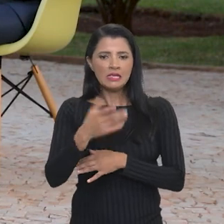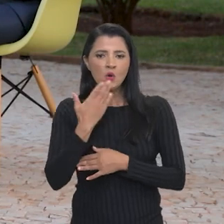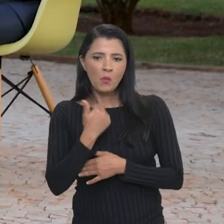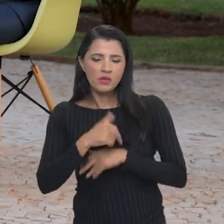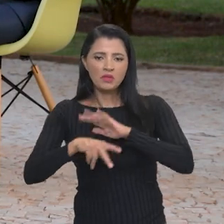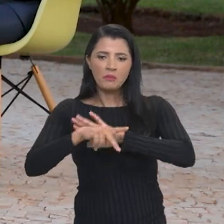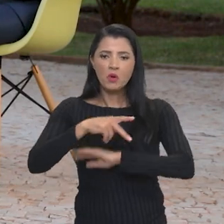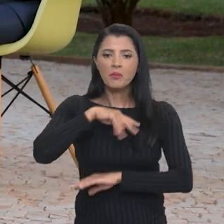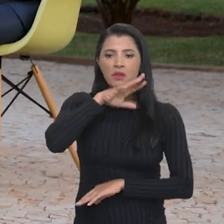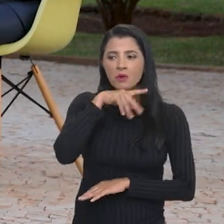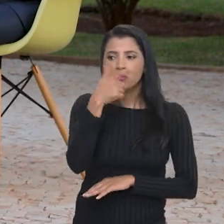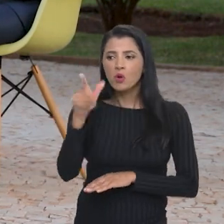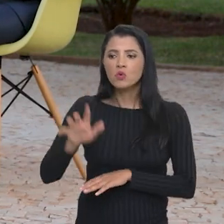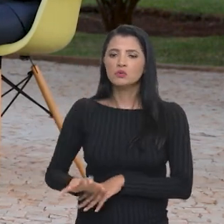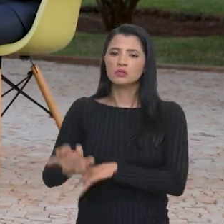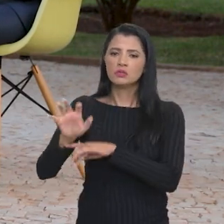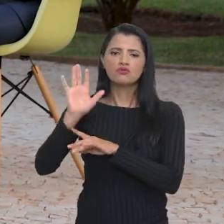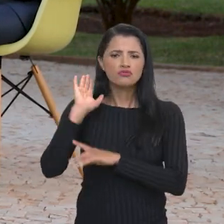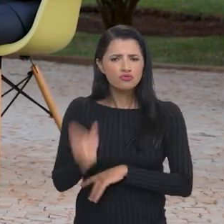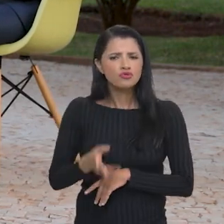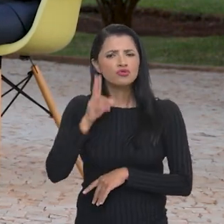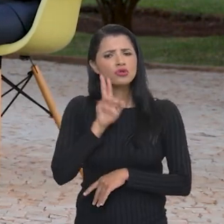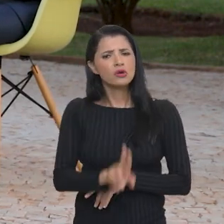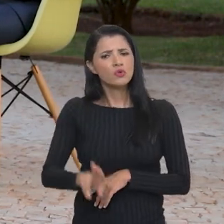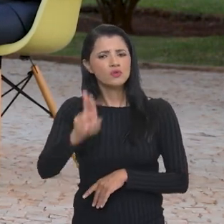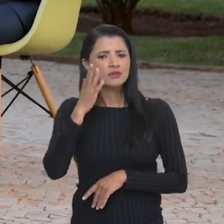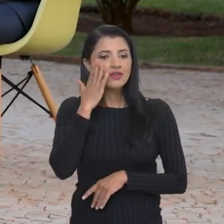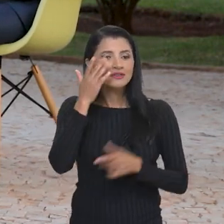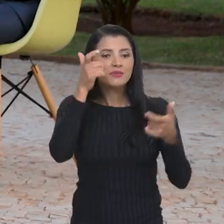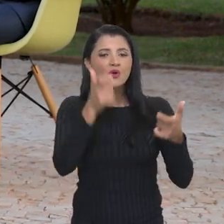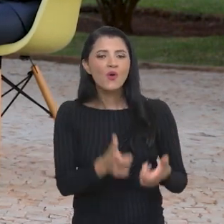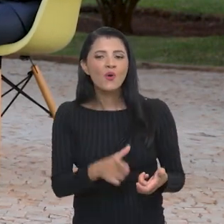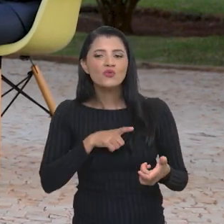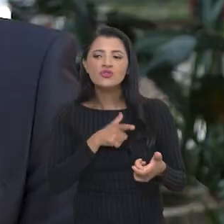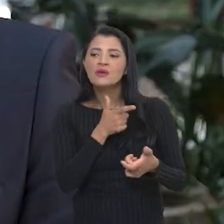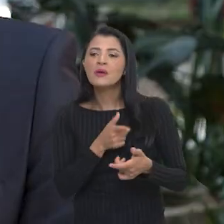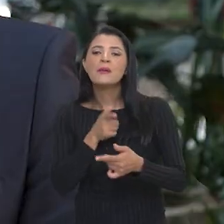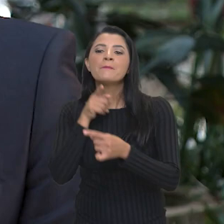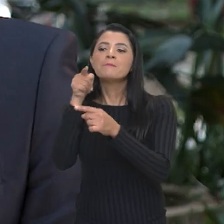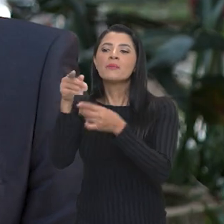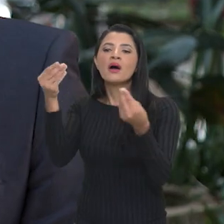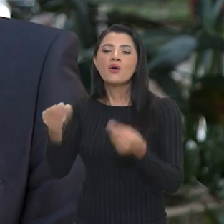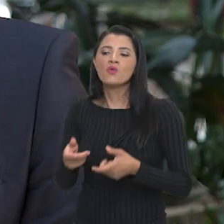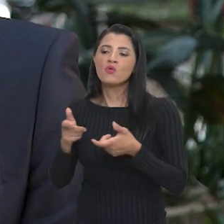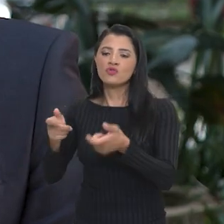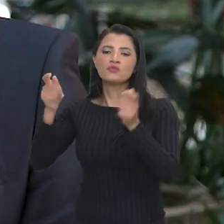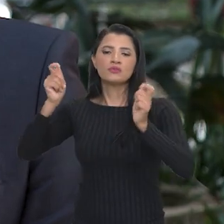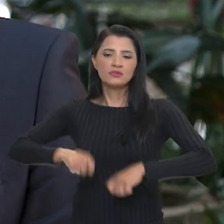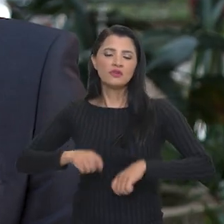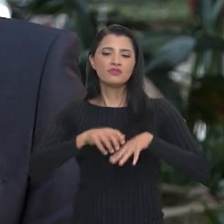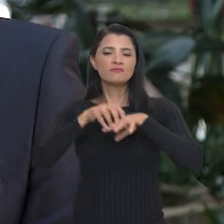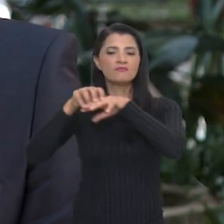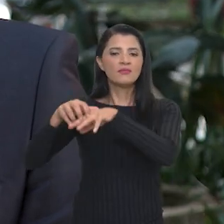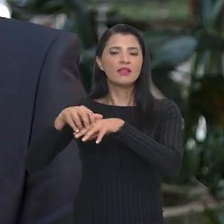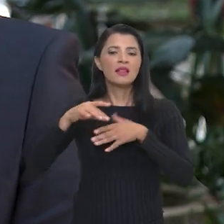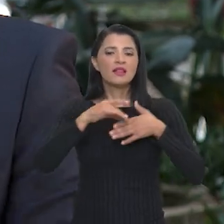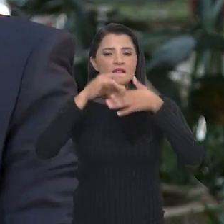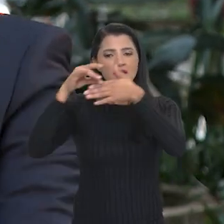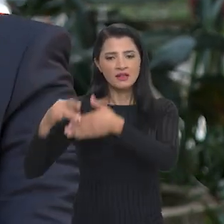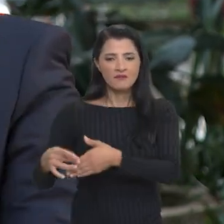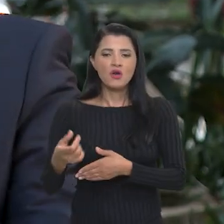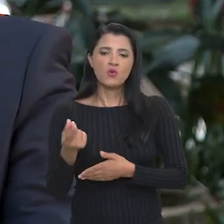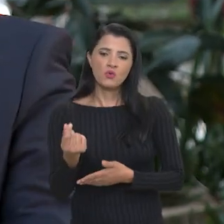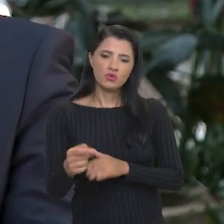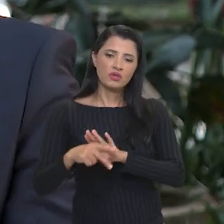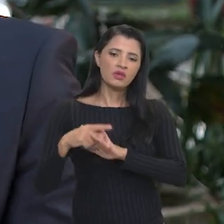otimiza a custo, saber de onde que está indo, de onde que tem possibilidade de a gente transportar com um recurso menor. Então